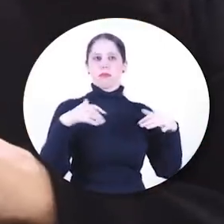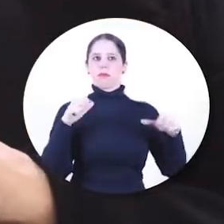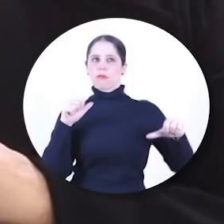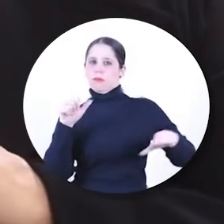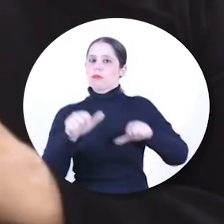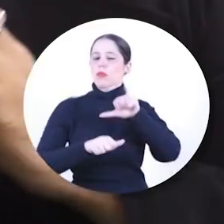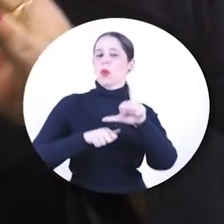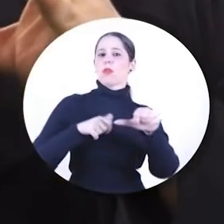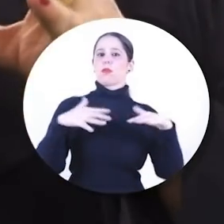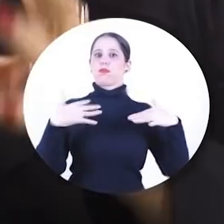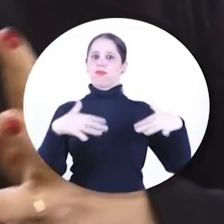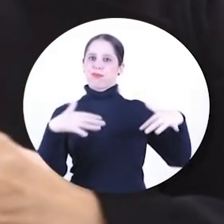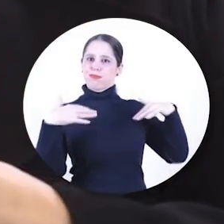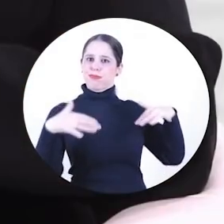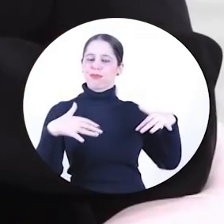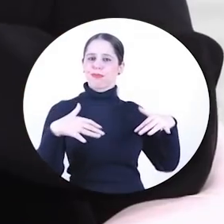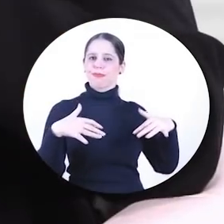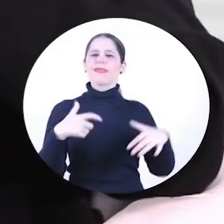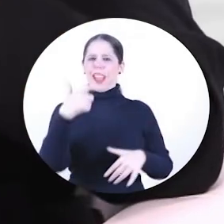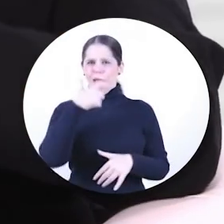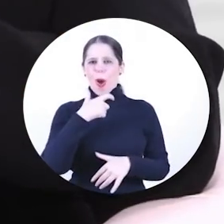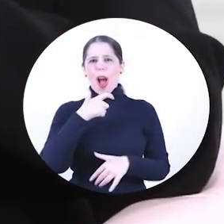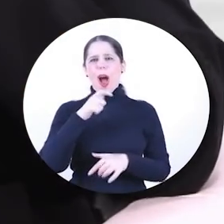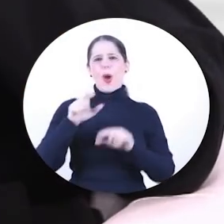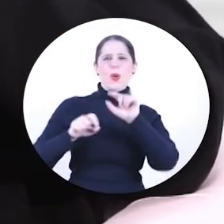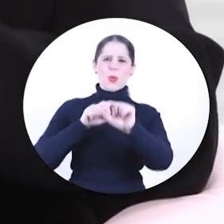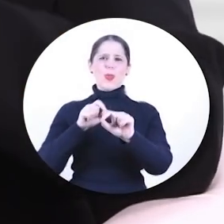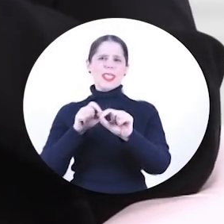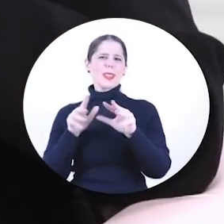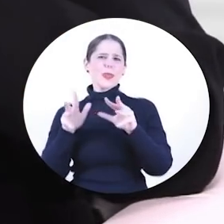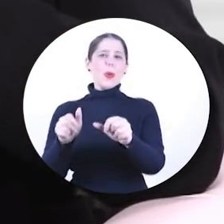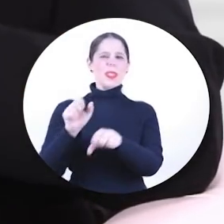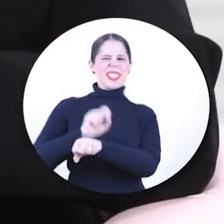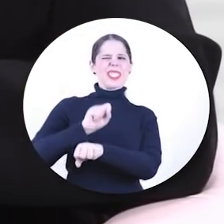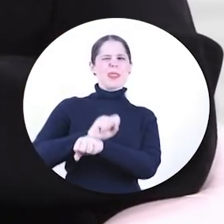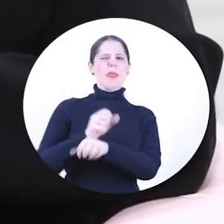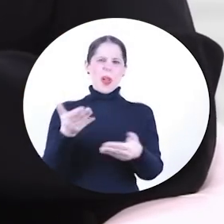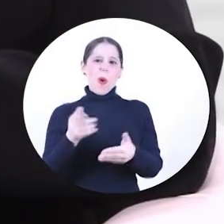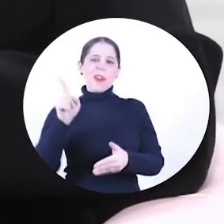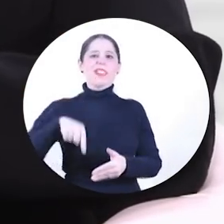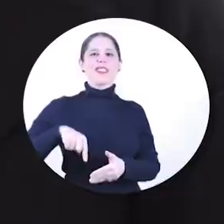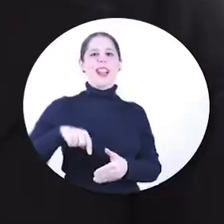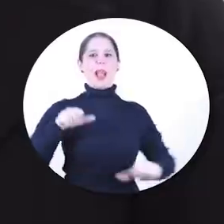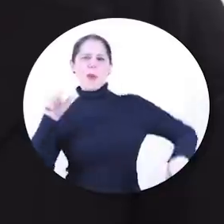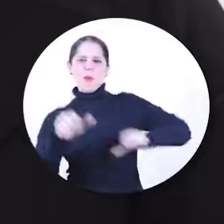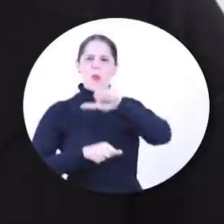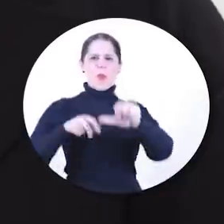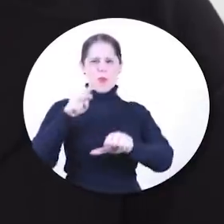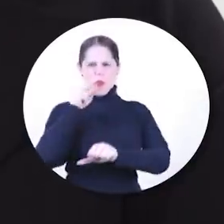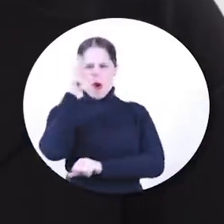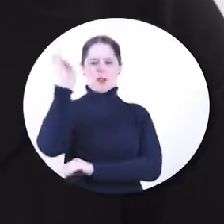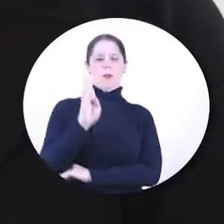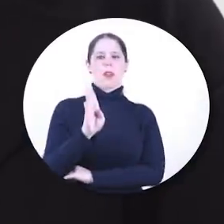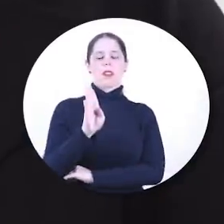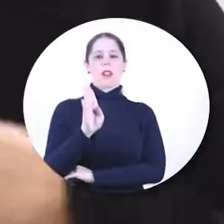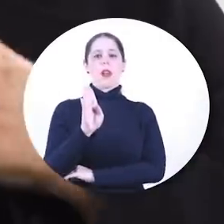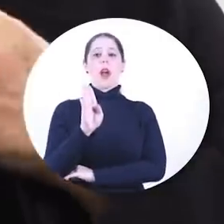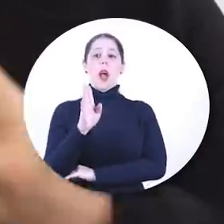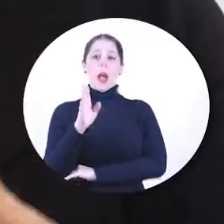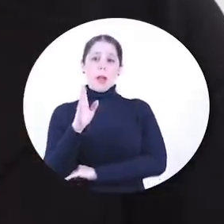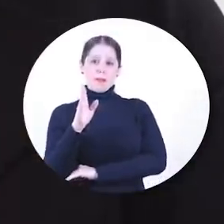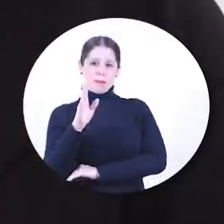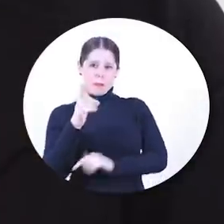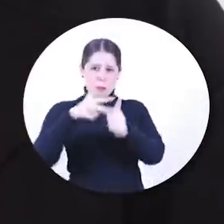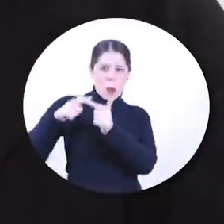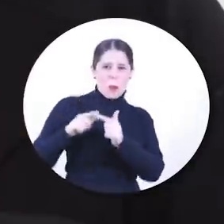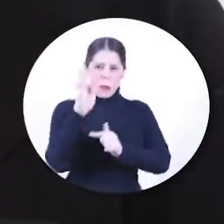grande mudança. Eu acho que o que a gente está esperando hoje, uma grande mudança no Brasil. O Brasil tem jeito sim, mas